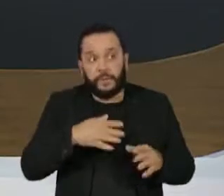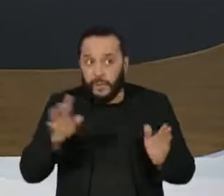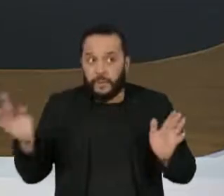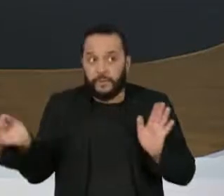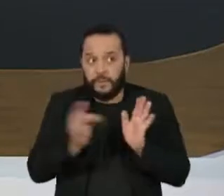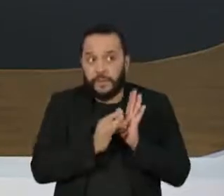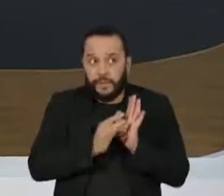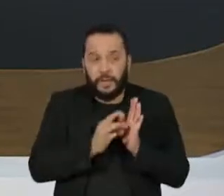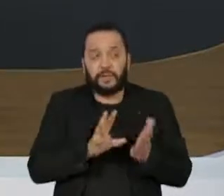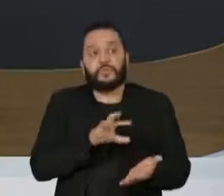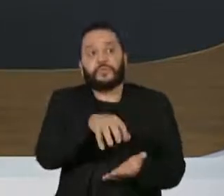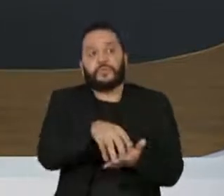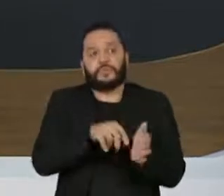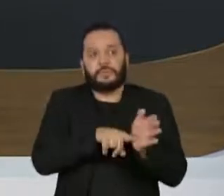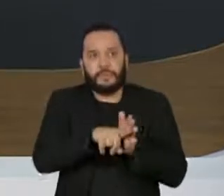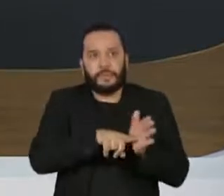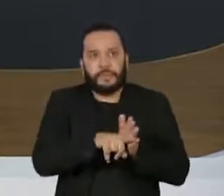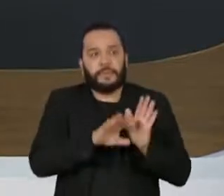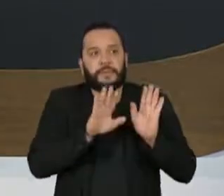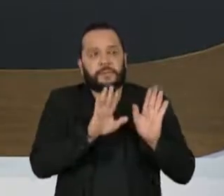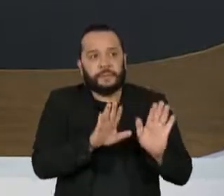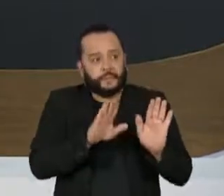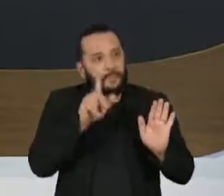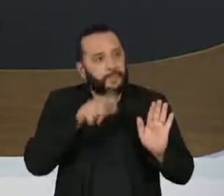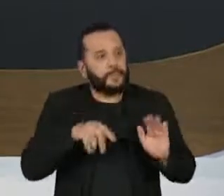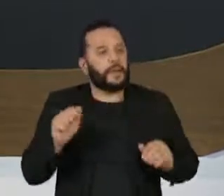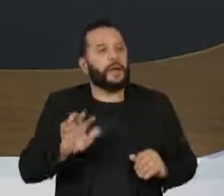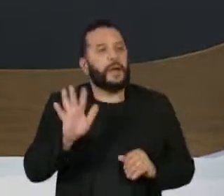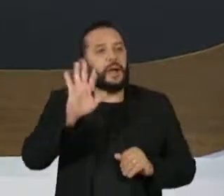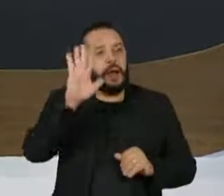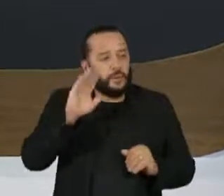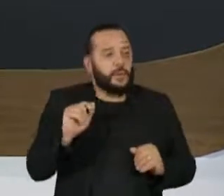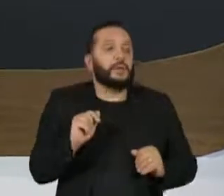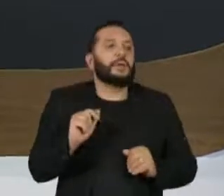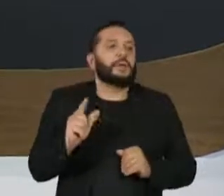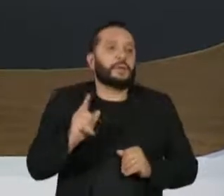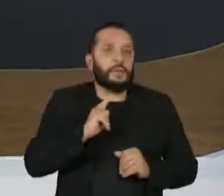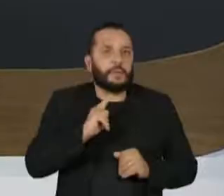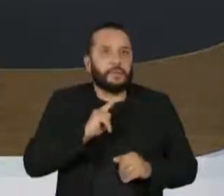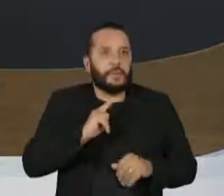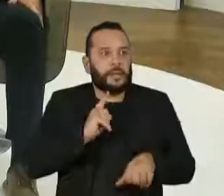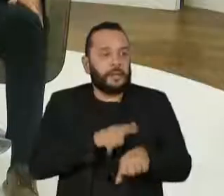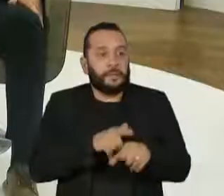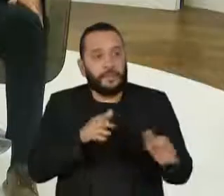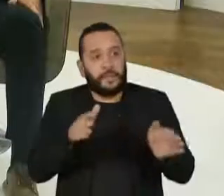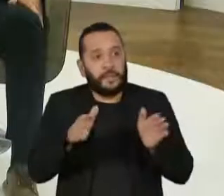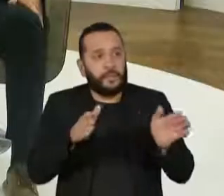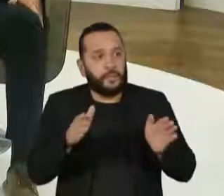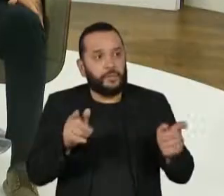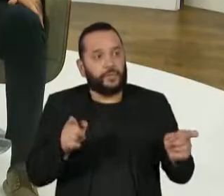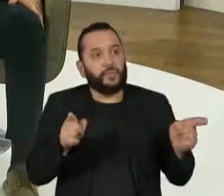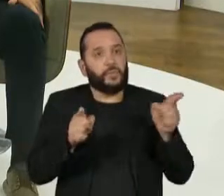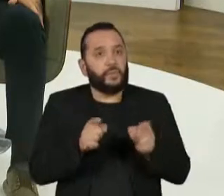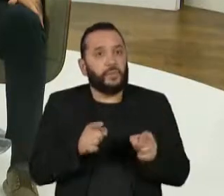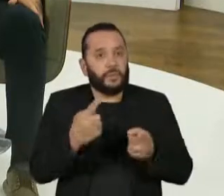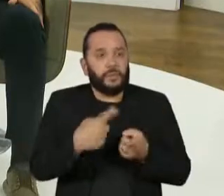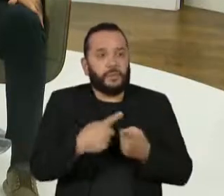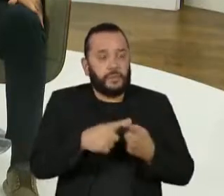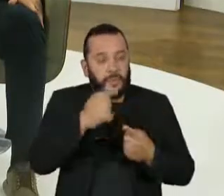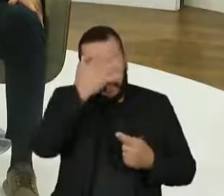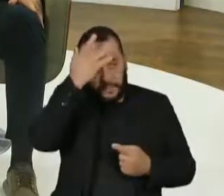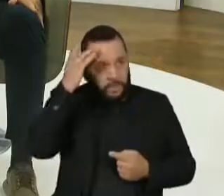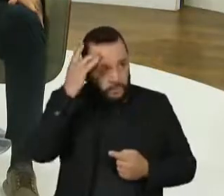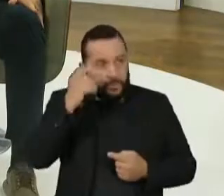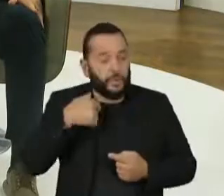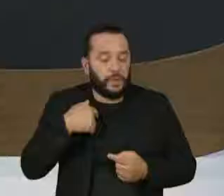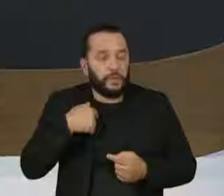dos institutos de pesquisa, mas elas são caríssimas e elas têm uma vida curta em razão do fato de que os resultados